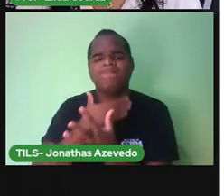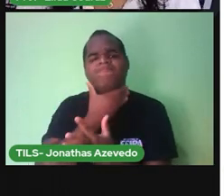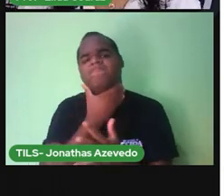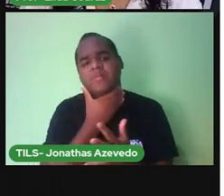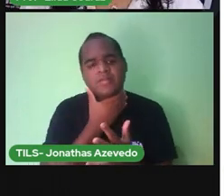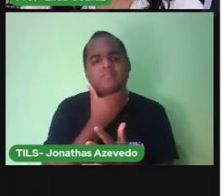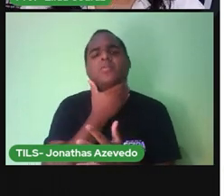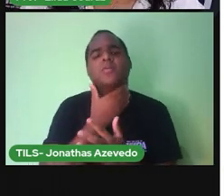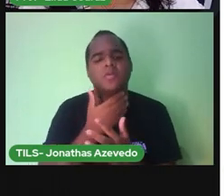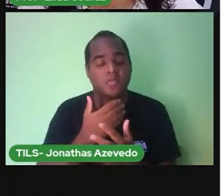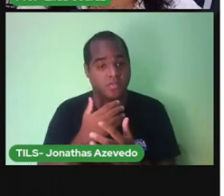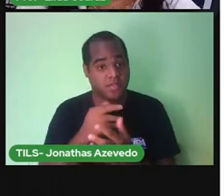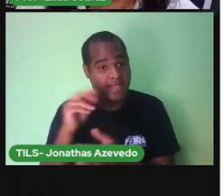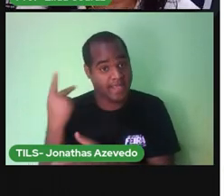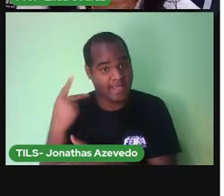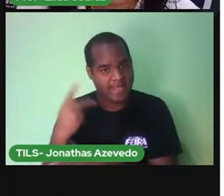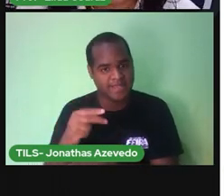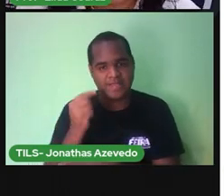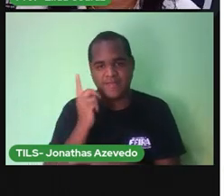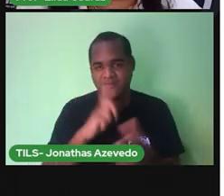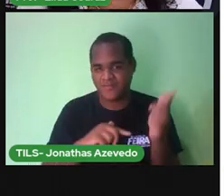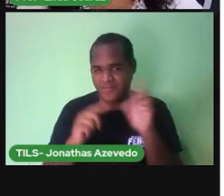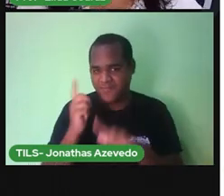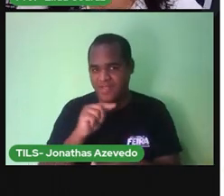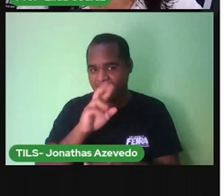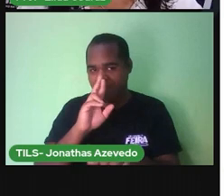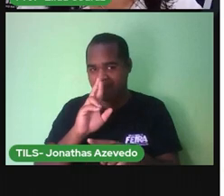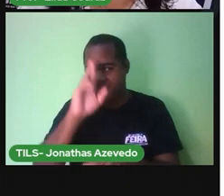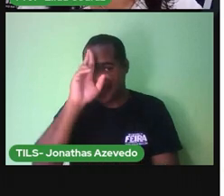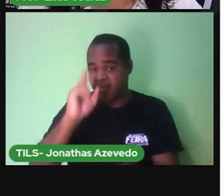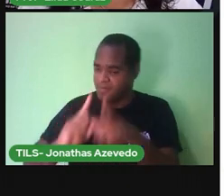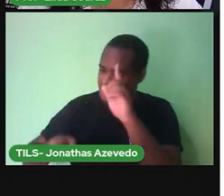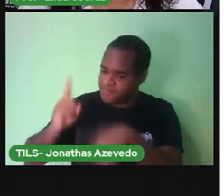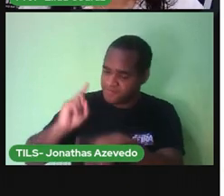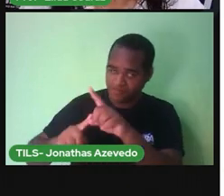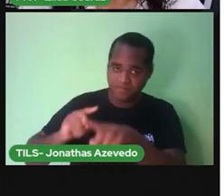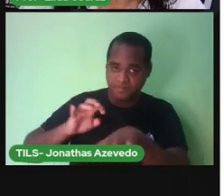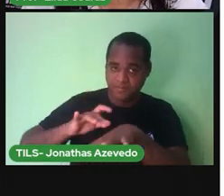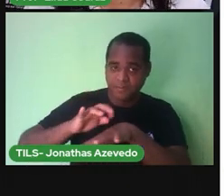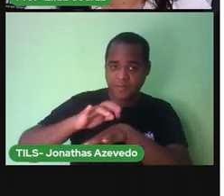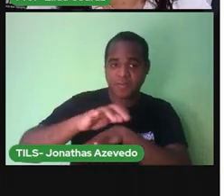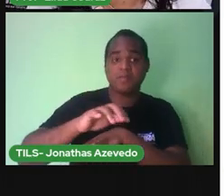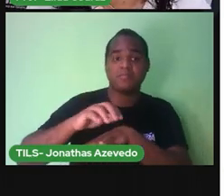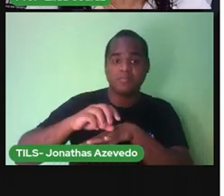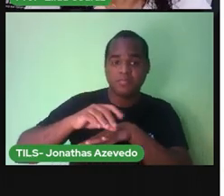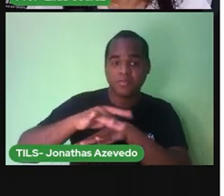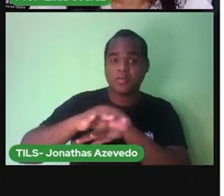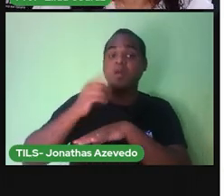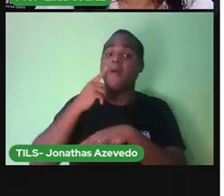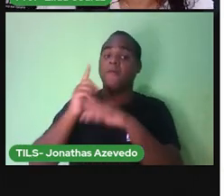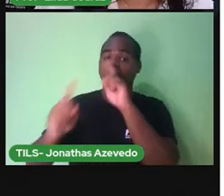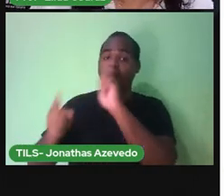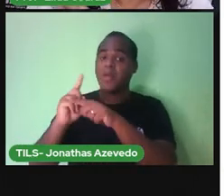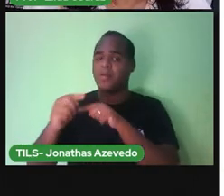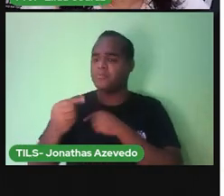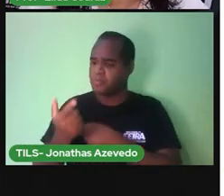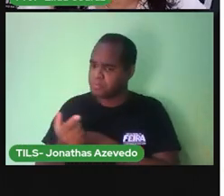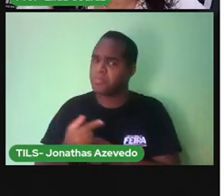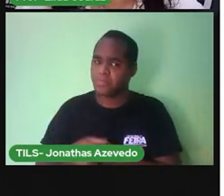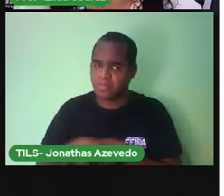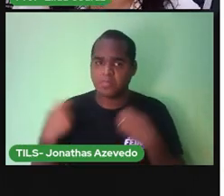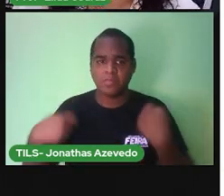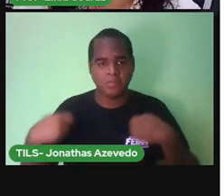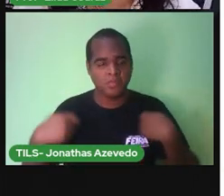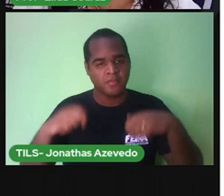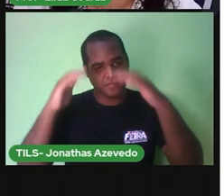todo orgulhoso porque ele estava comandando a equipe de salvamento? Ele estava dando ordens e